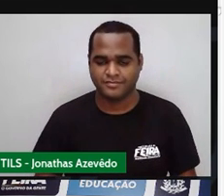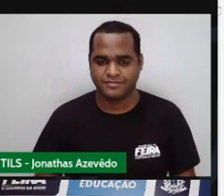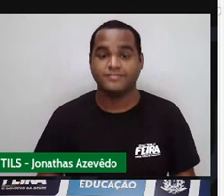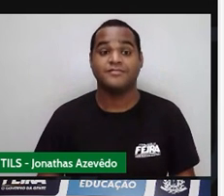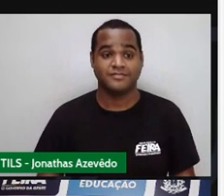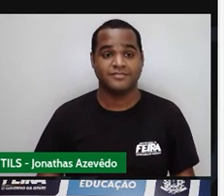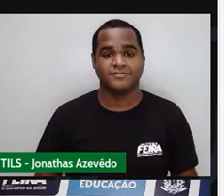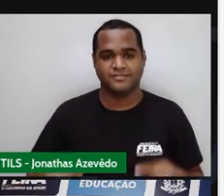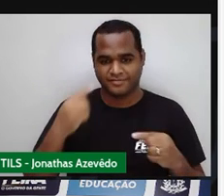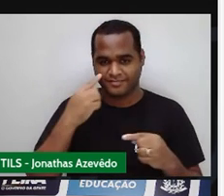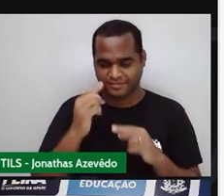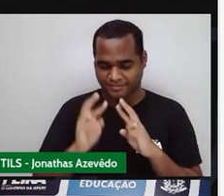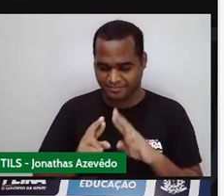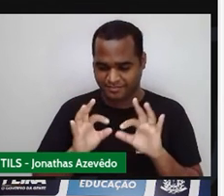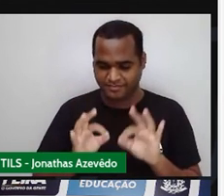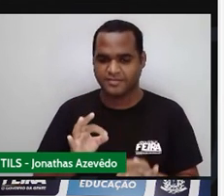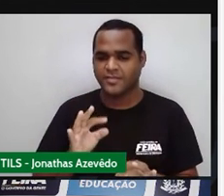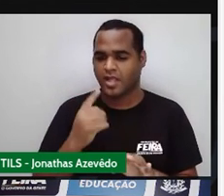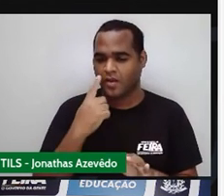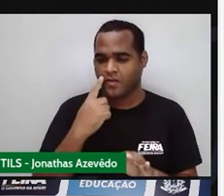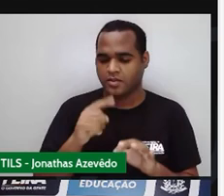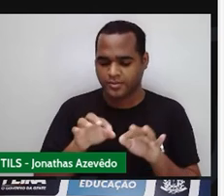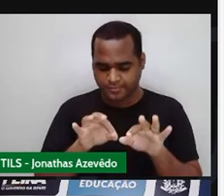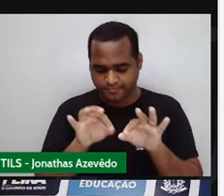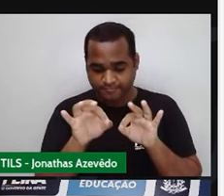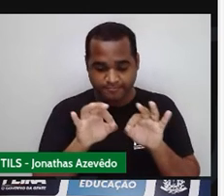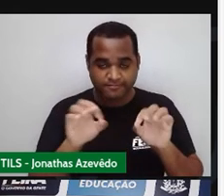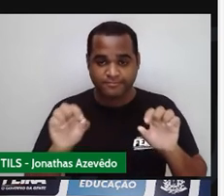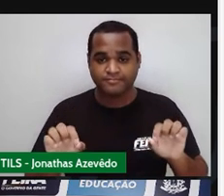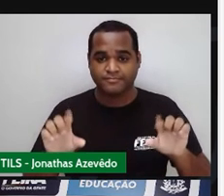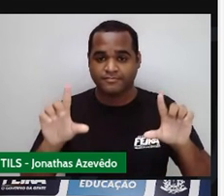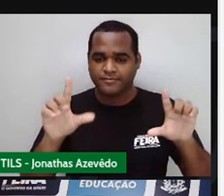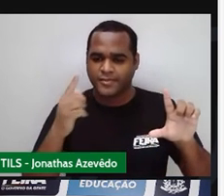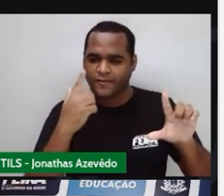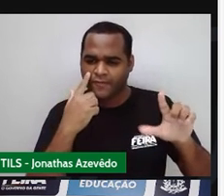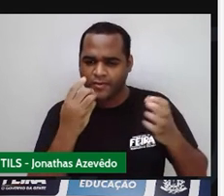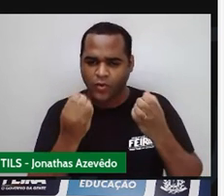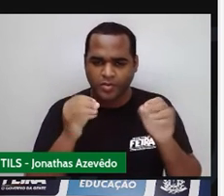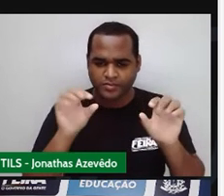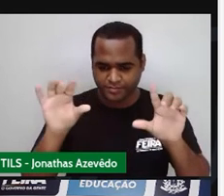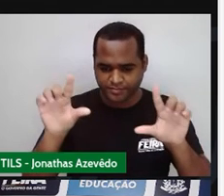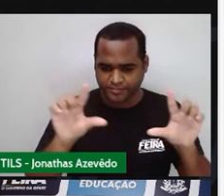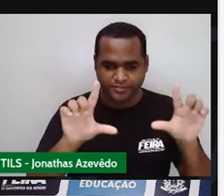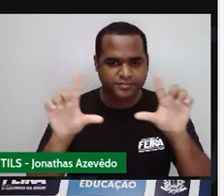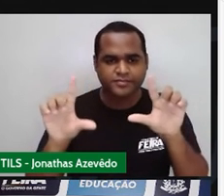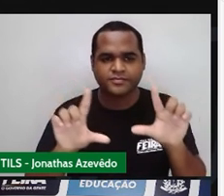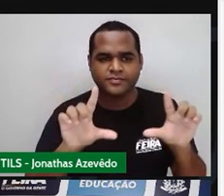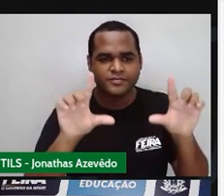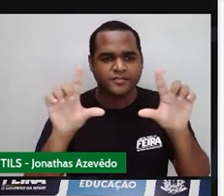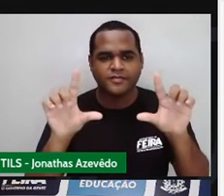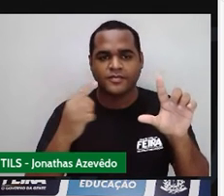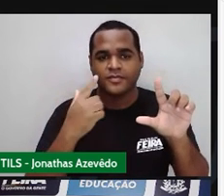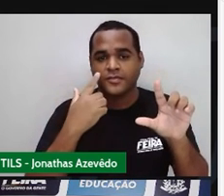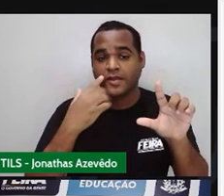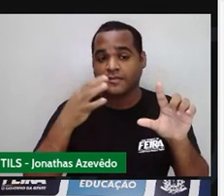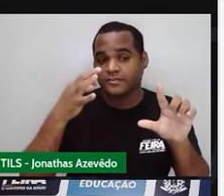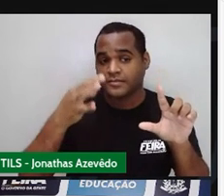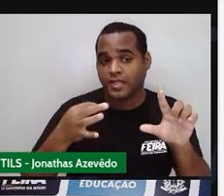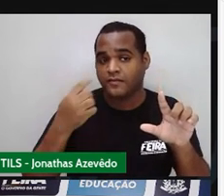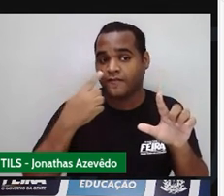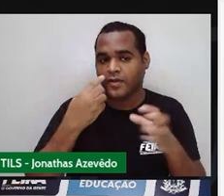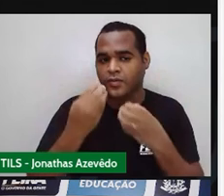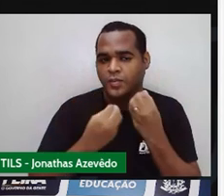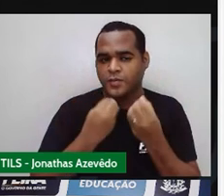aqui embaixo, eu vou dar um ajustezinho na tela pra você ver o que a gente tá, o que a gente vai